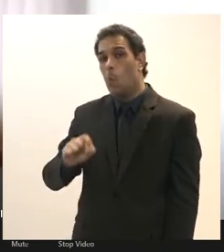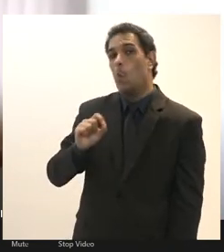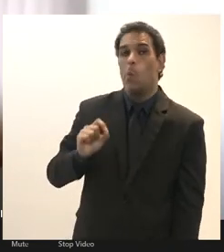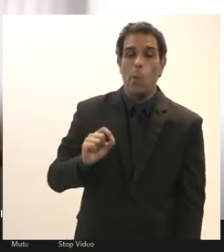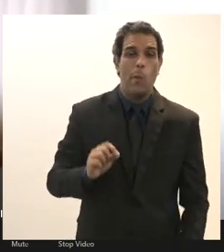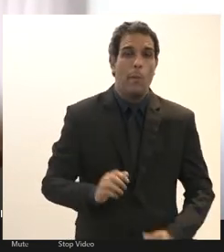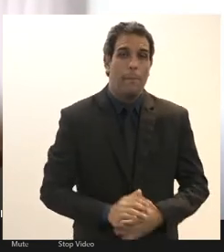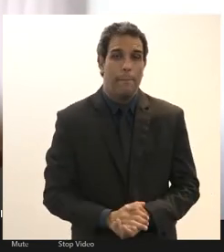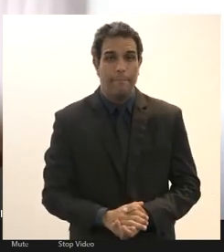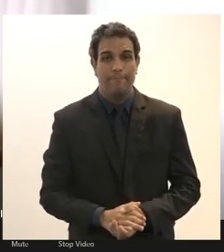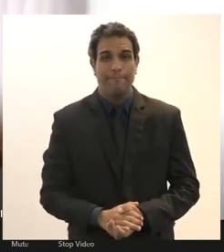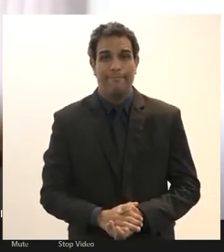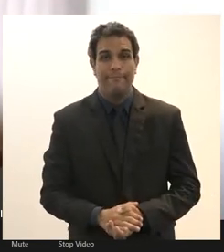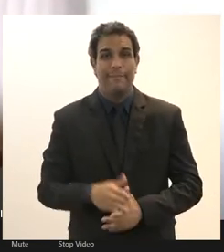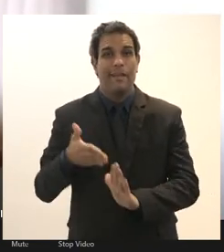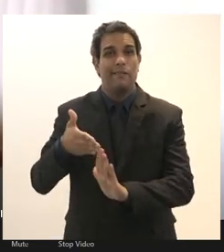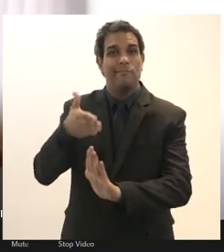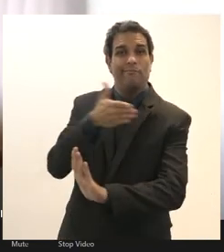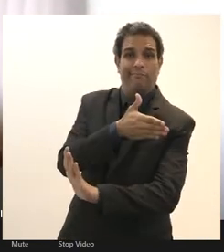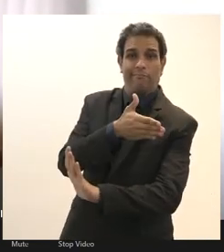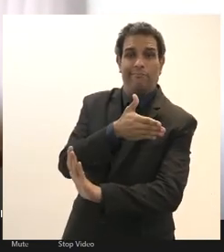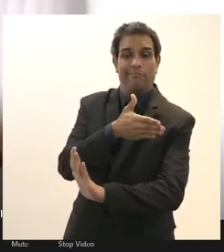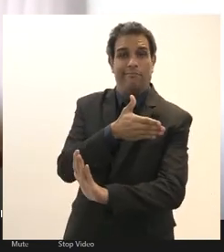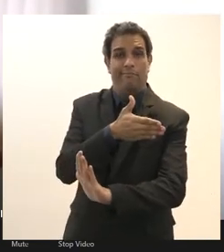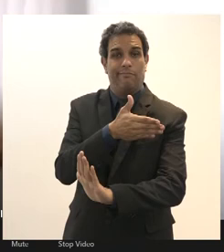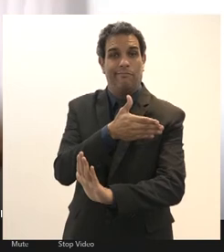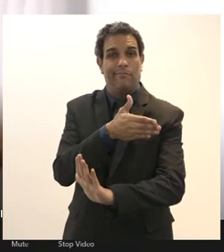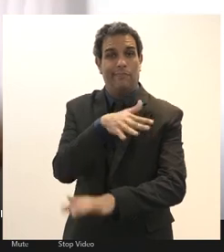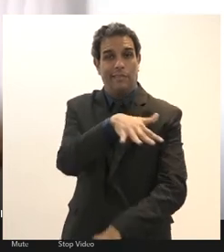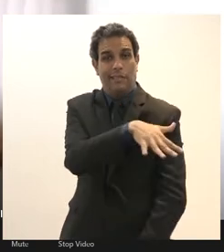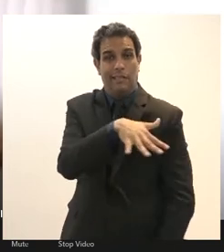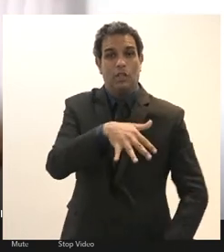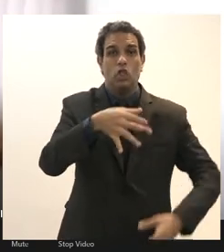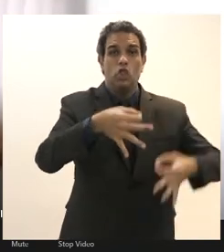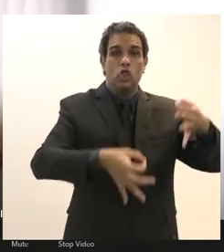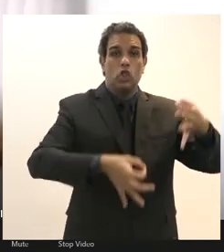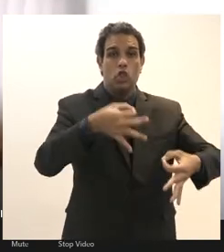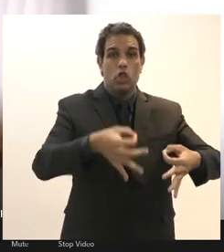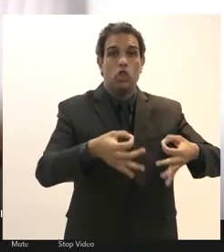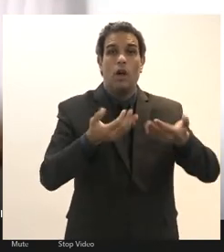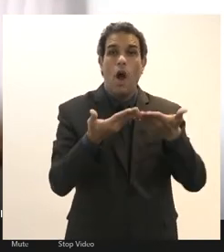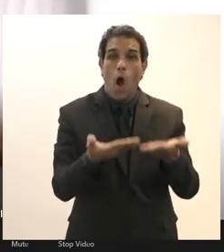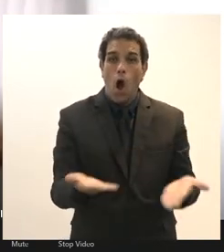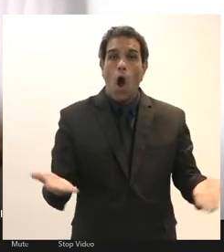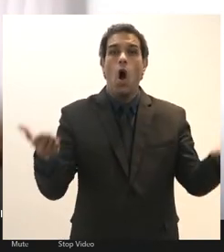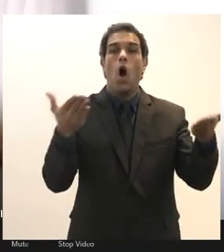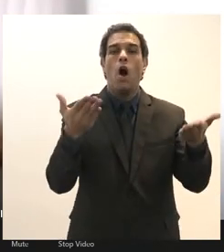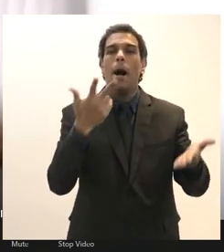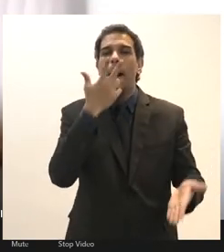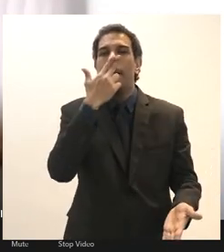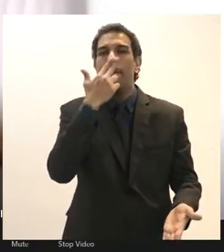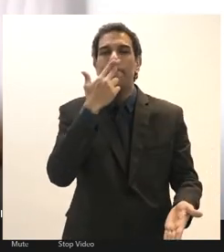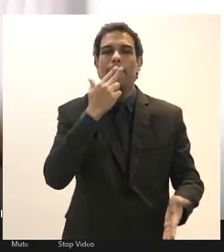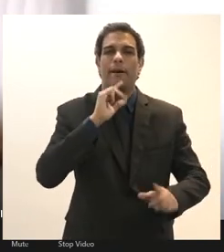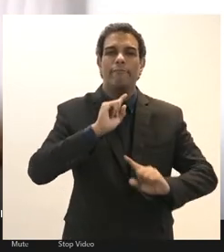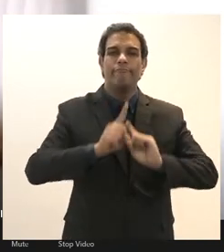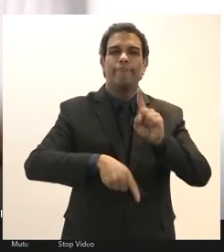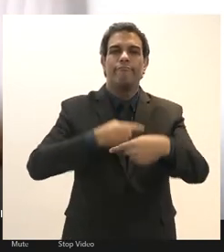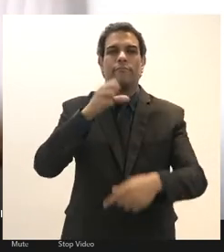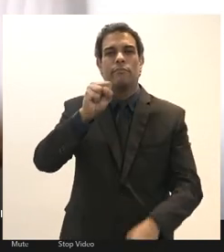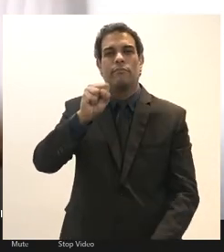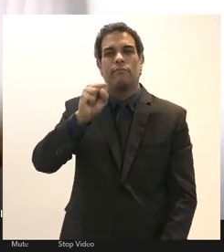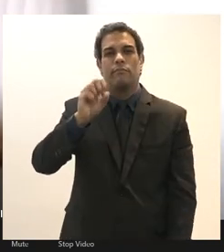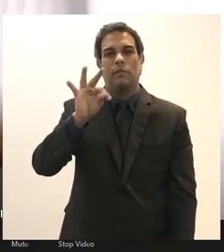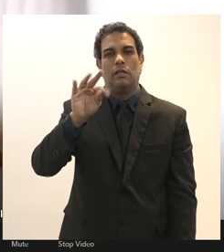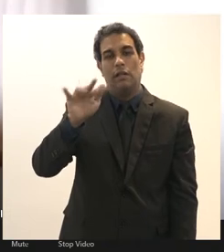o antecessor que ocupou a pasta da justiça e que hoje pleiteia um cargo no Supremo Tribunal Federal